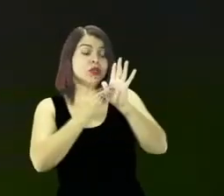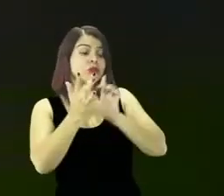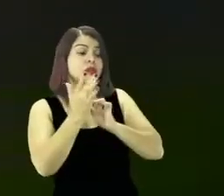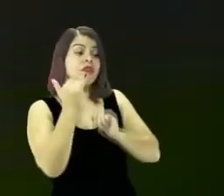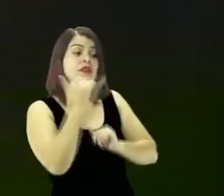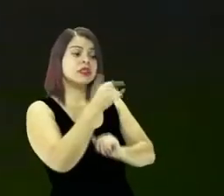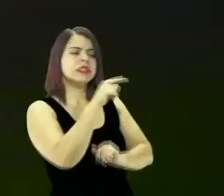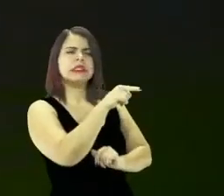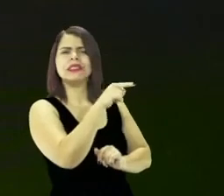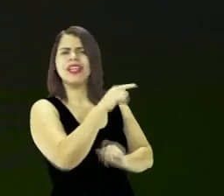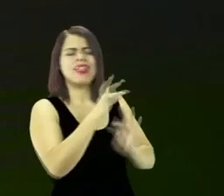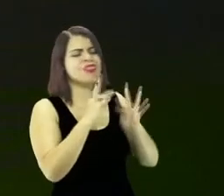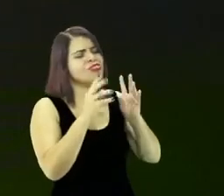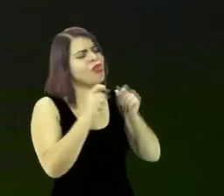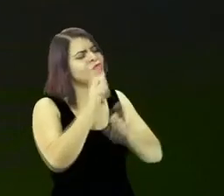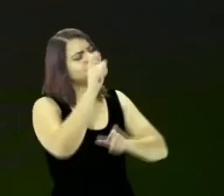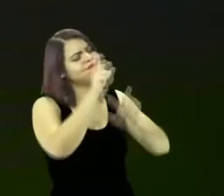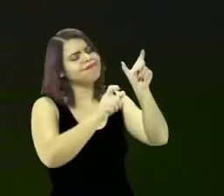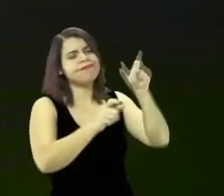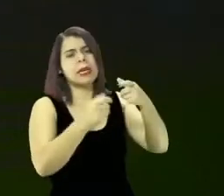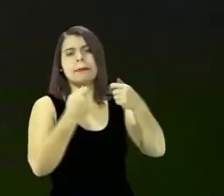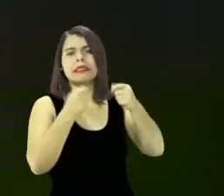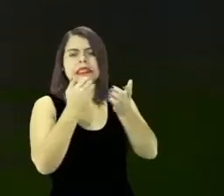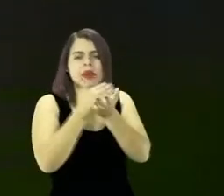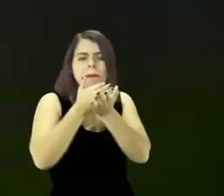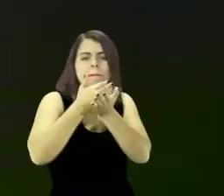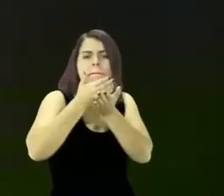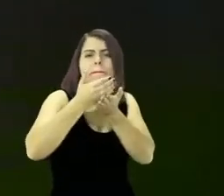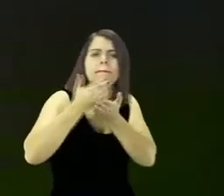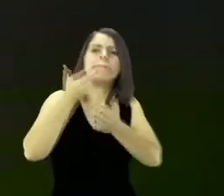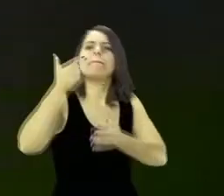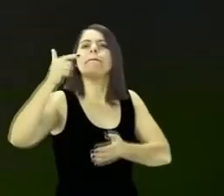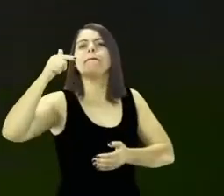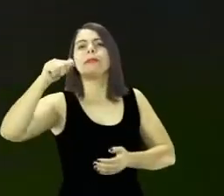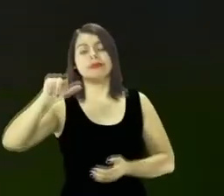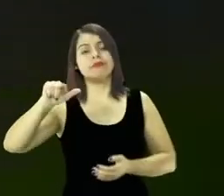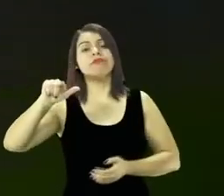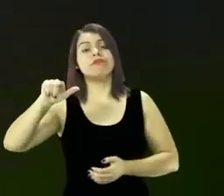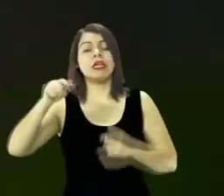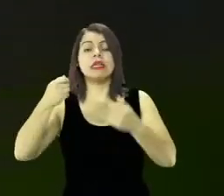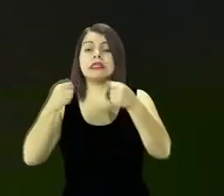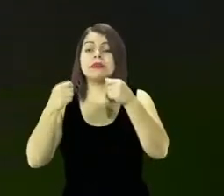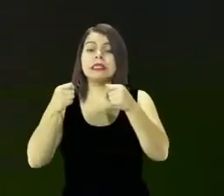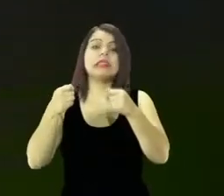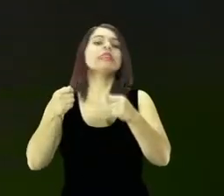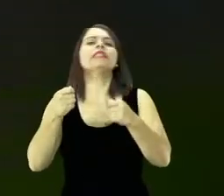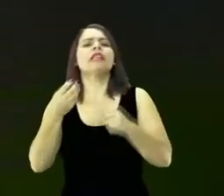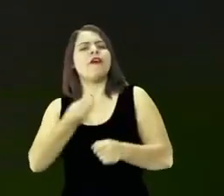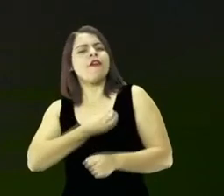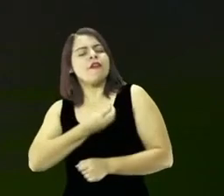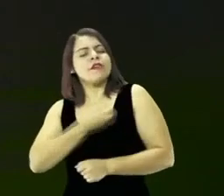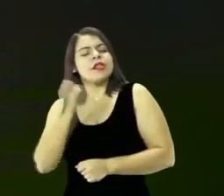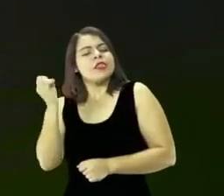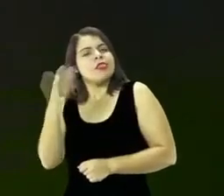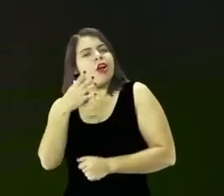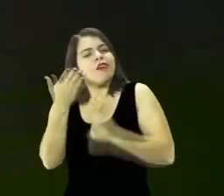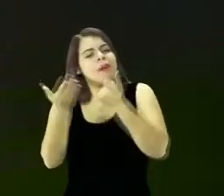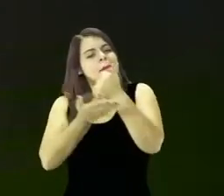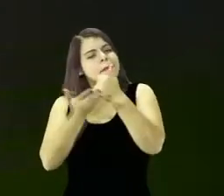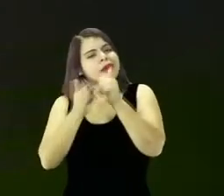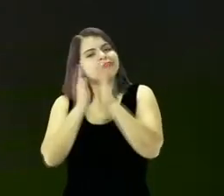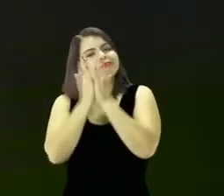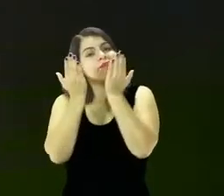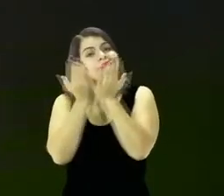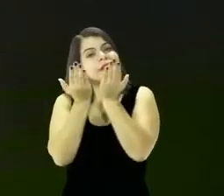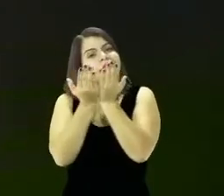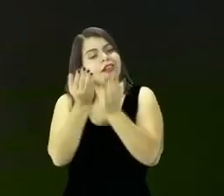nascimento ele precisa recomeçar ele precisa nascer para Deus ele precisa ser uma pessoa que baseia sua vida na palavra e numa